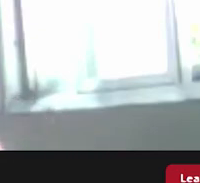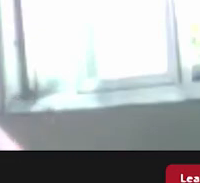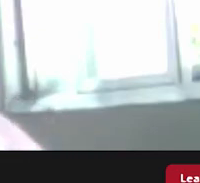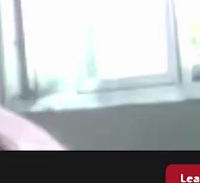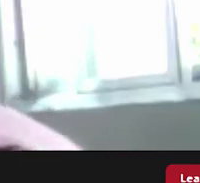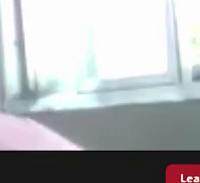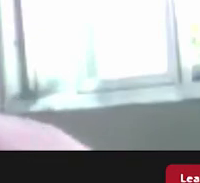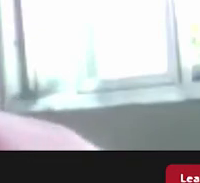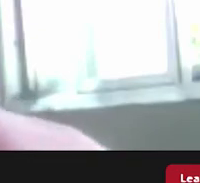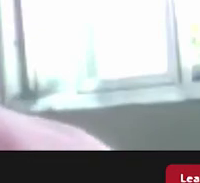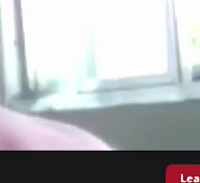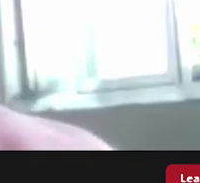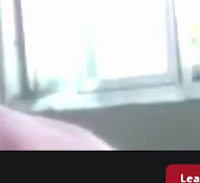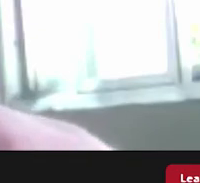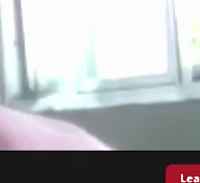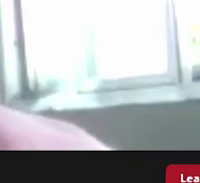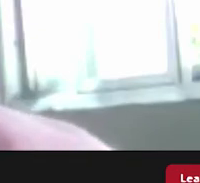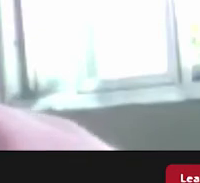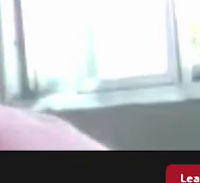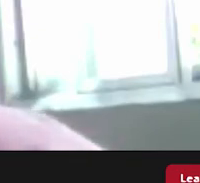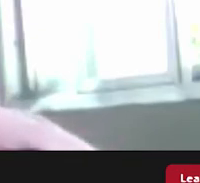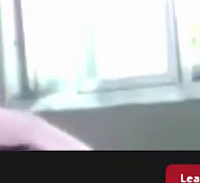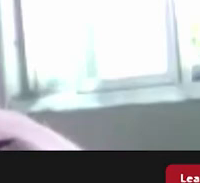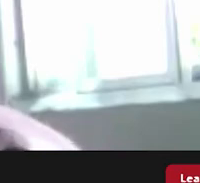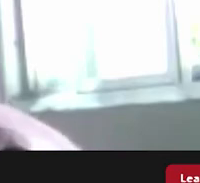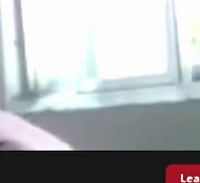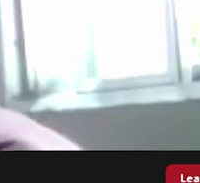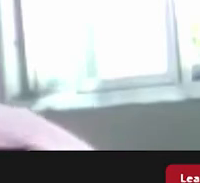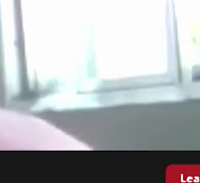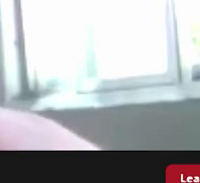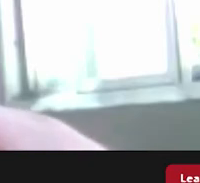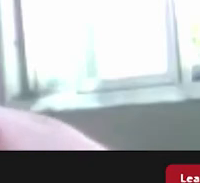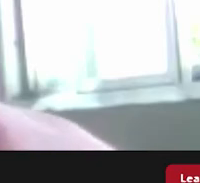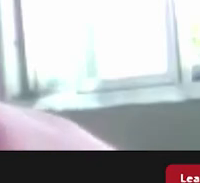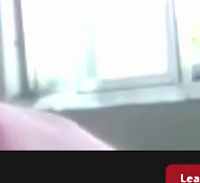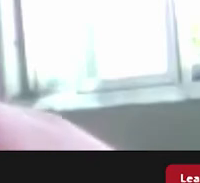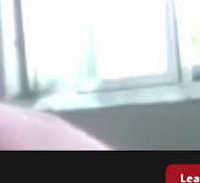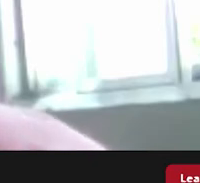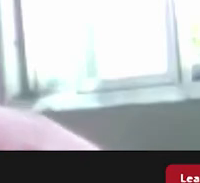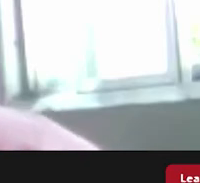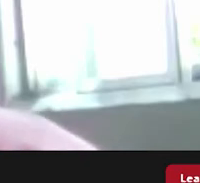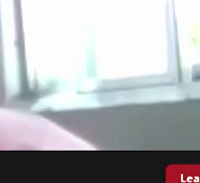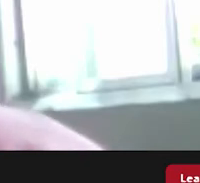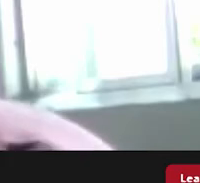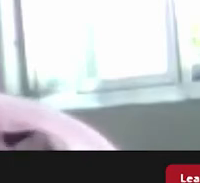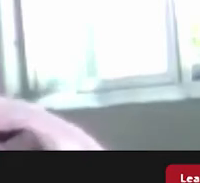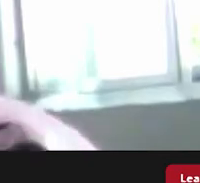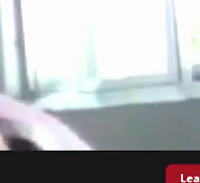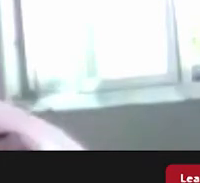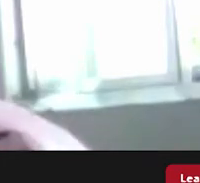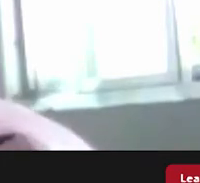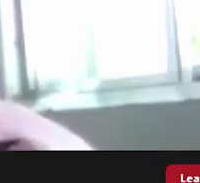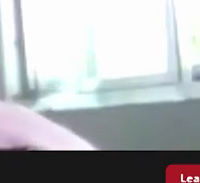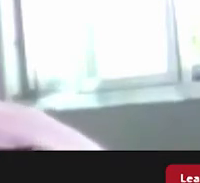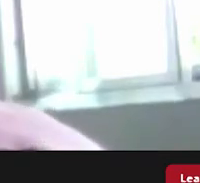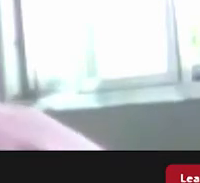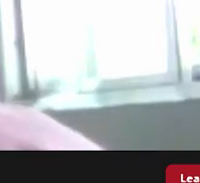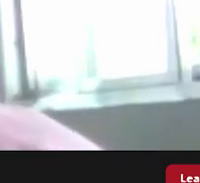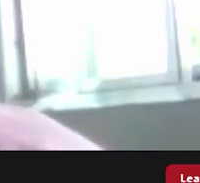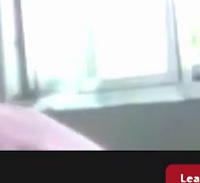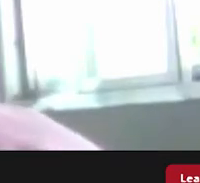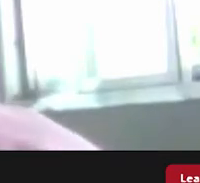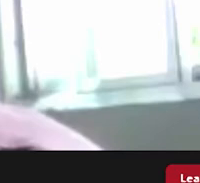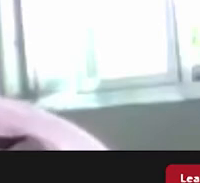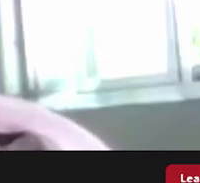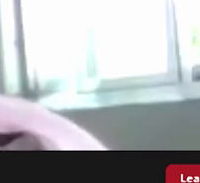conseguirem se movimentar para visitar esse patrimônio o fato de você criar essa referência sobre essa história